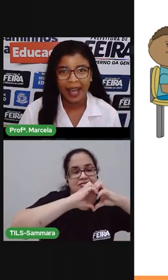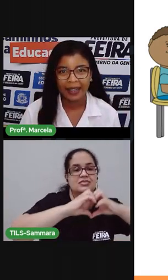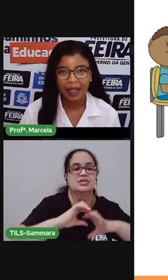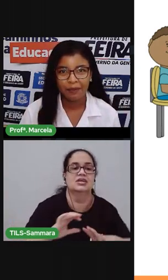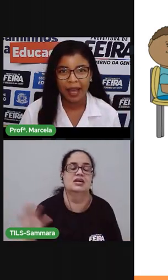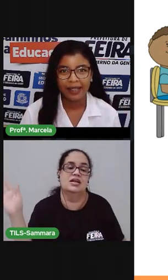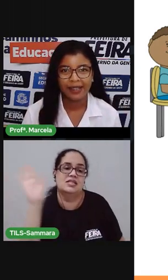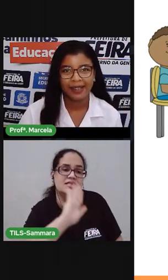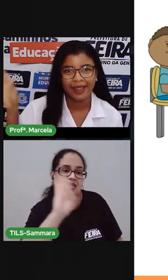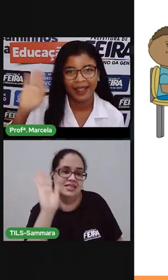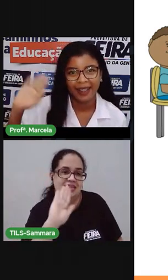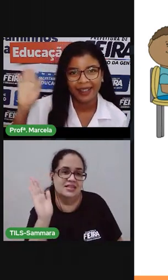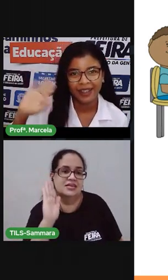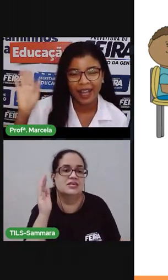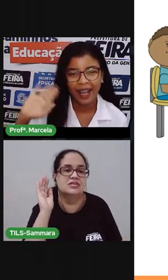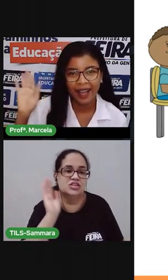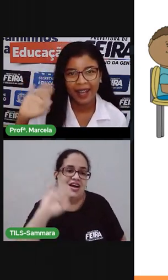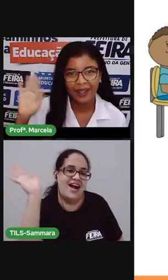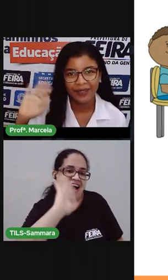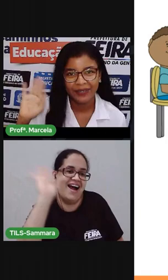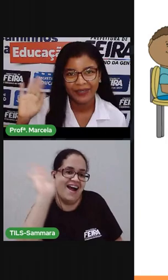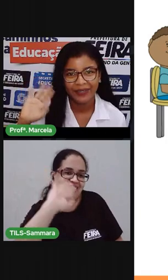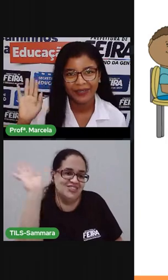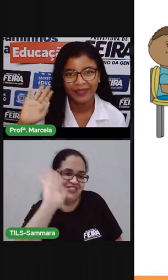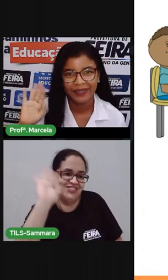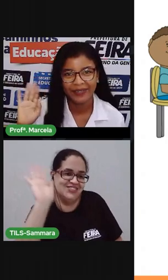Até mais. Tchau!